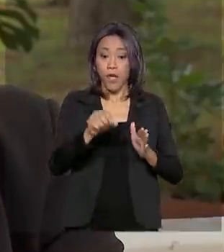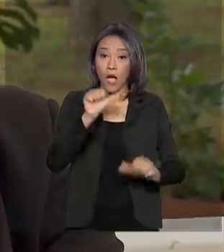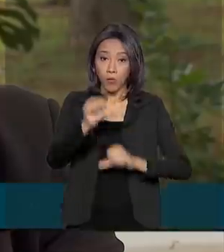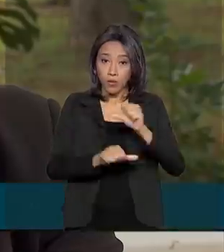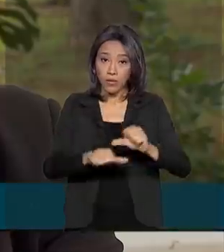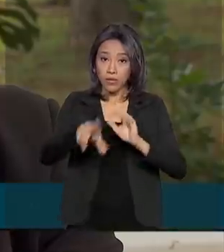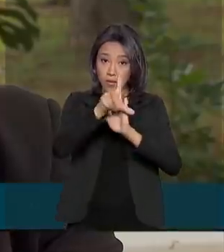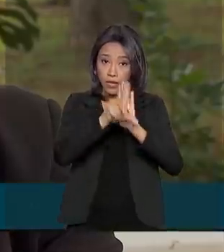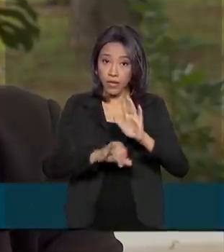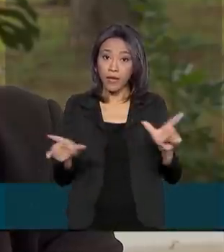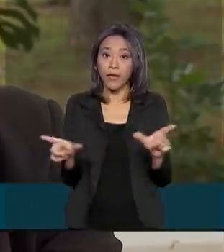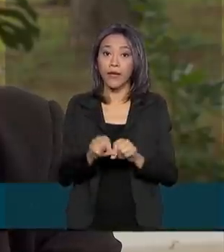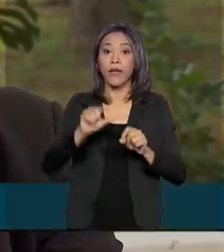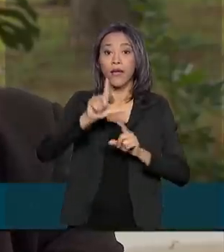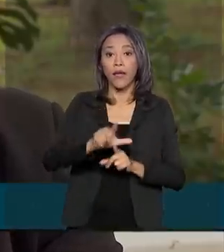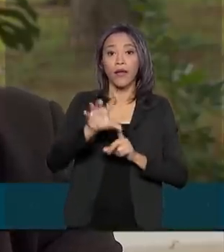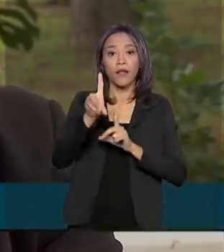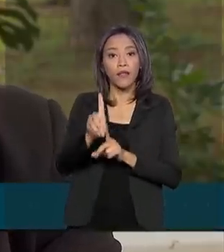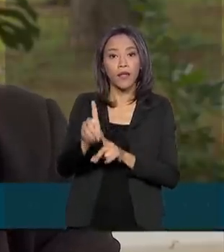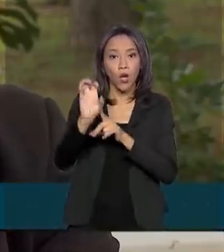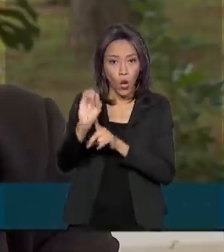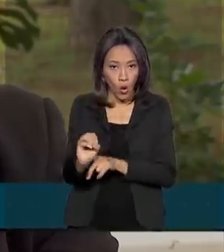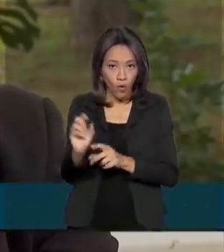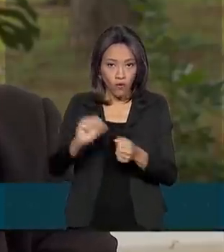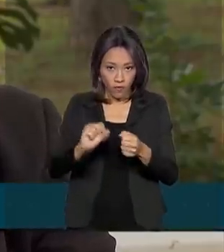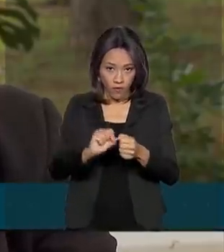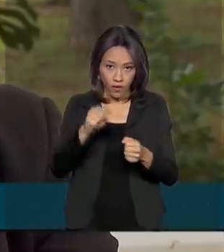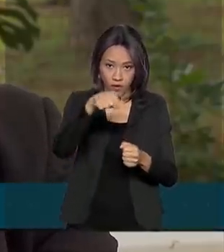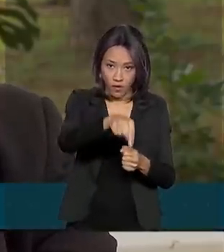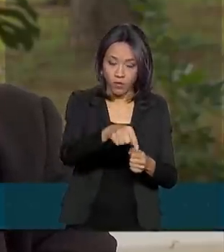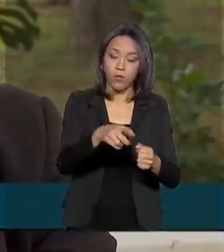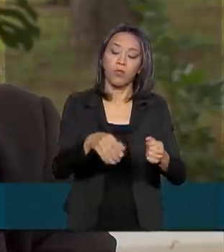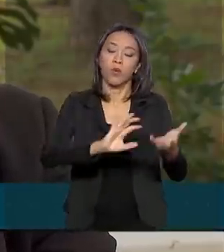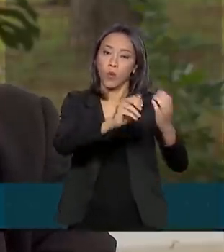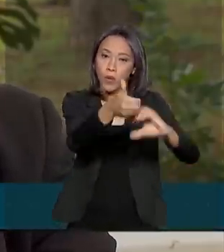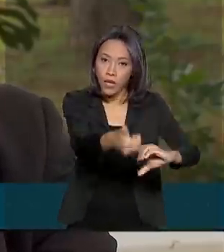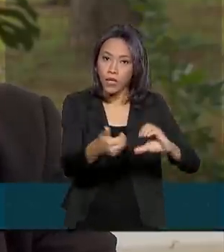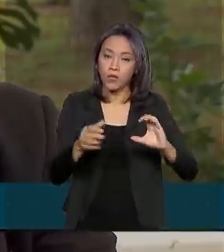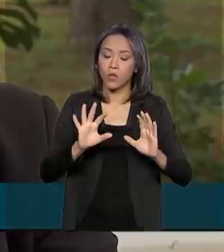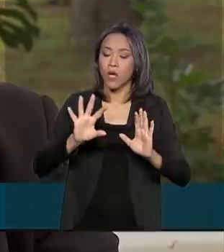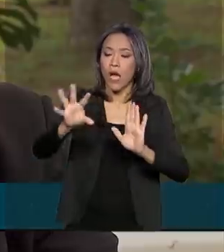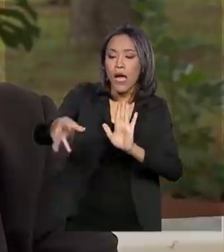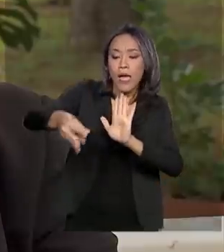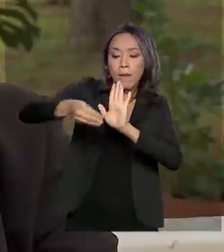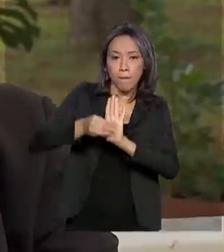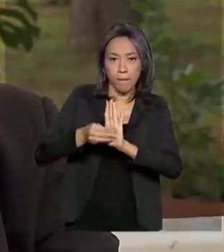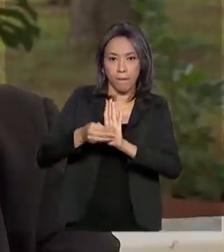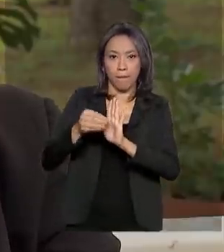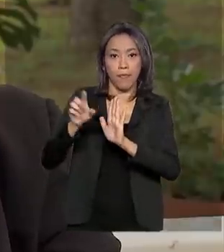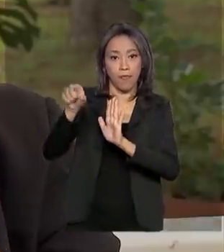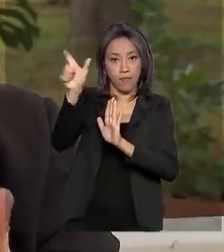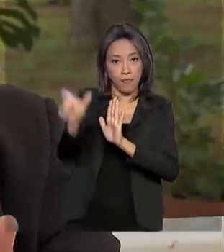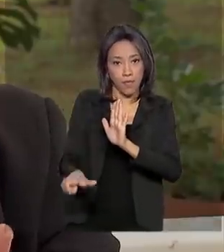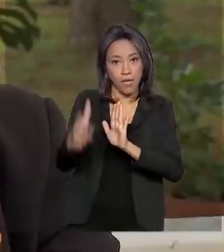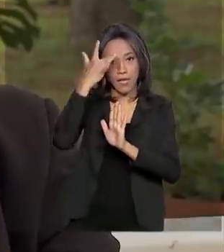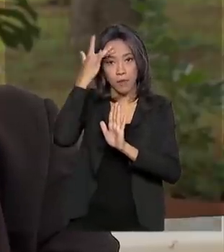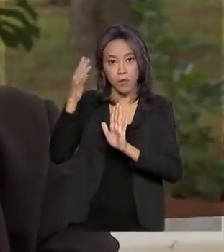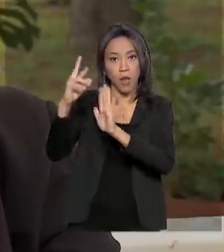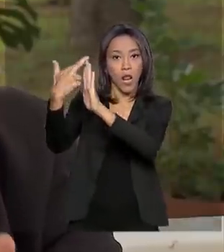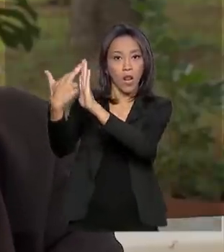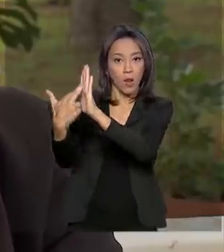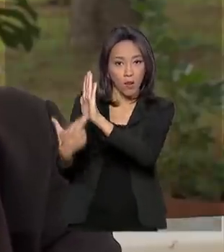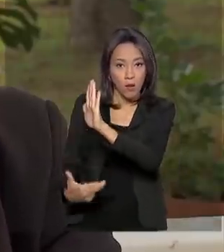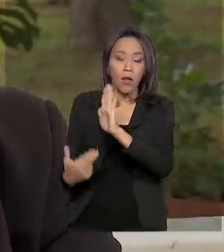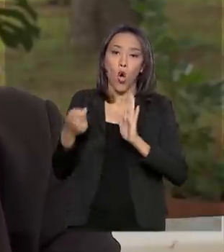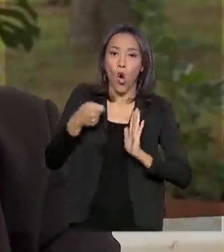orçamentária pelo Congresso Nacional, colocando as emendas do relator como obrigatórias, implicaram